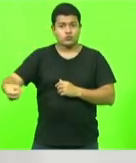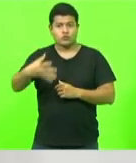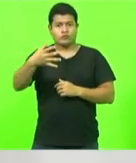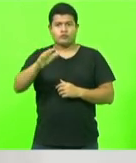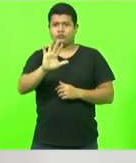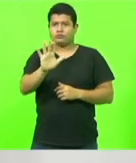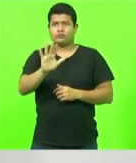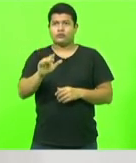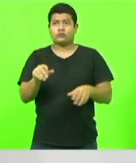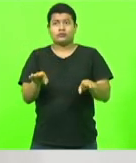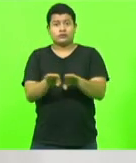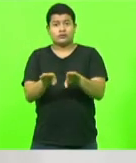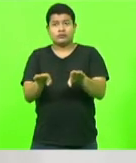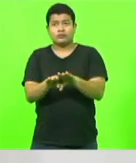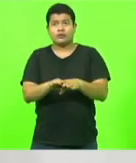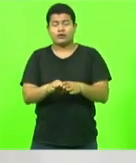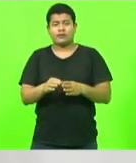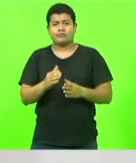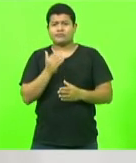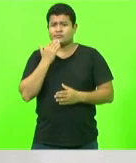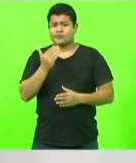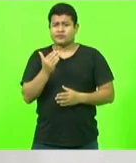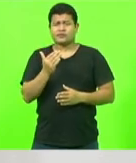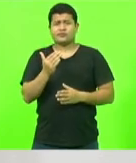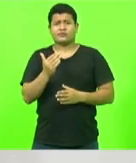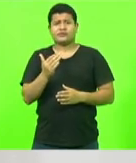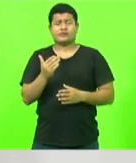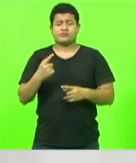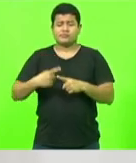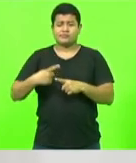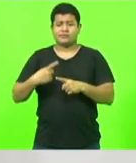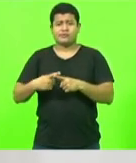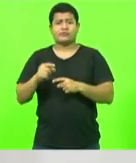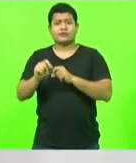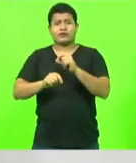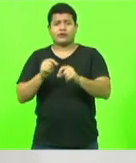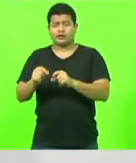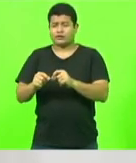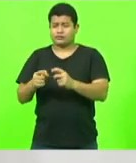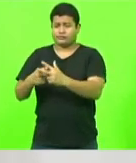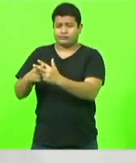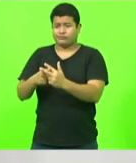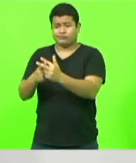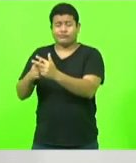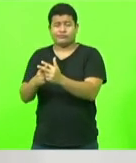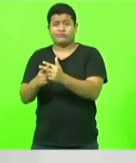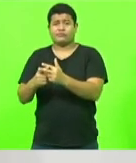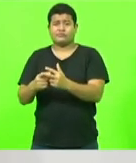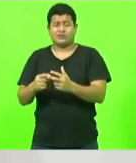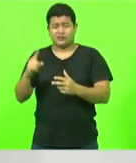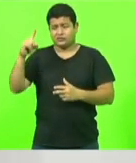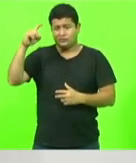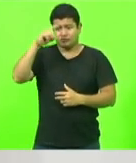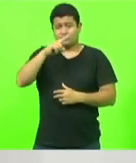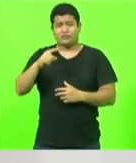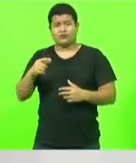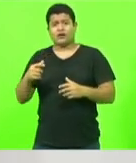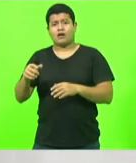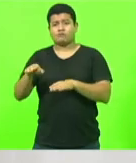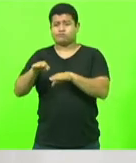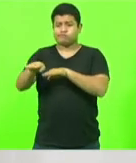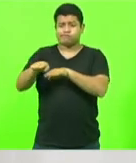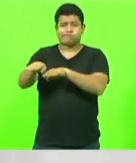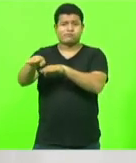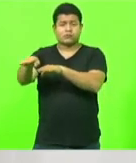cúmulo, a gente pedia apenas uma operação tapa-buraco porque, de fato, não dá mais para transitar. Enquanto circulava nesta rodovia, no